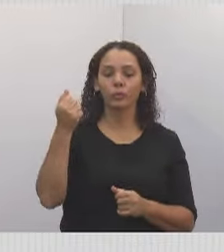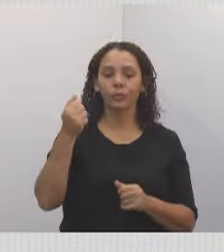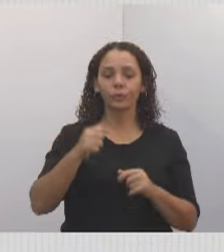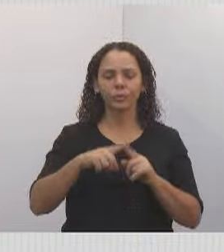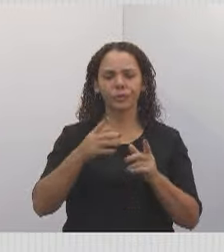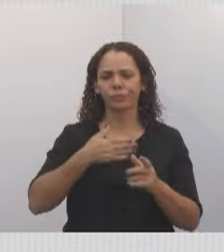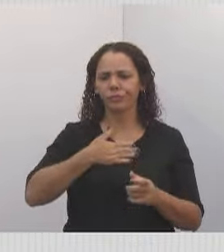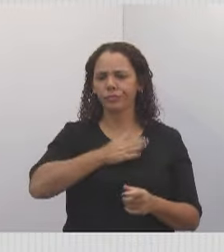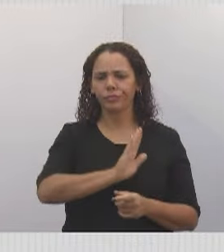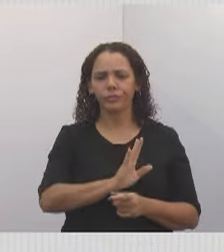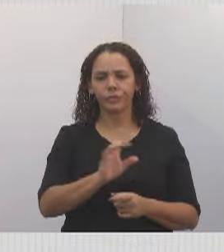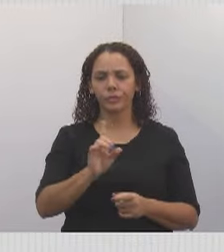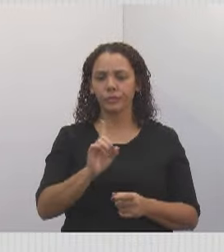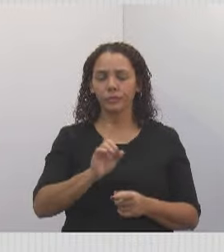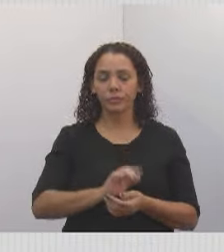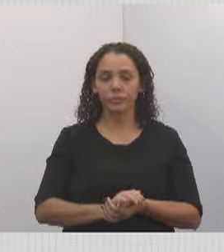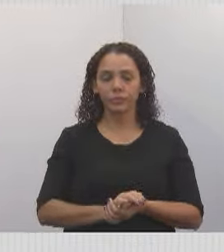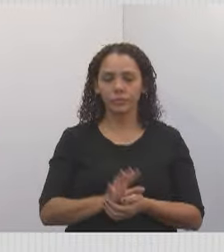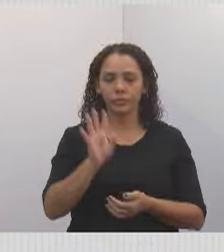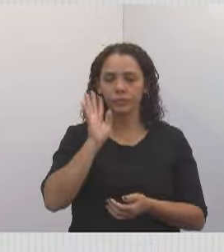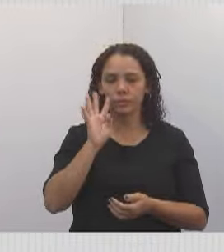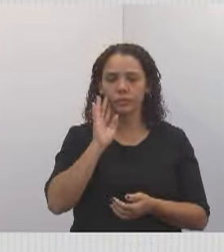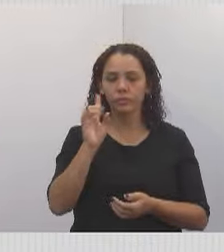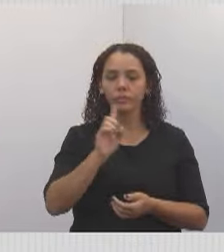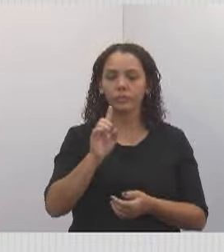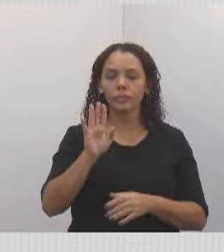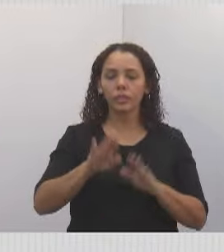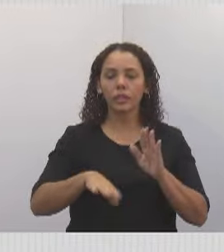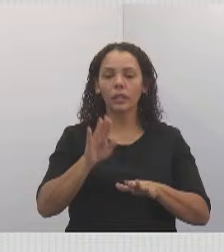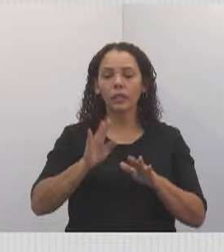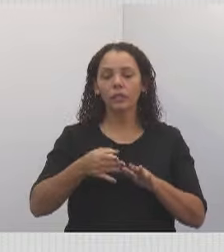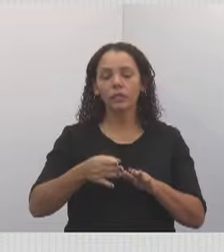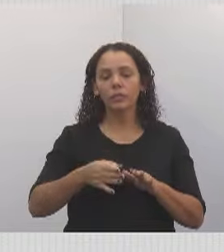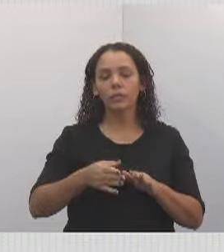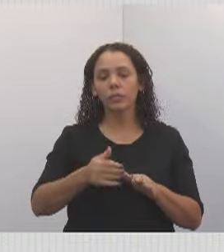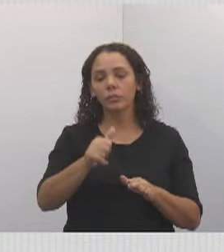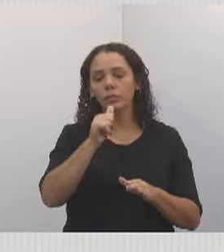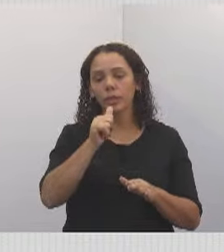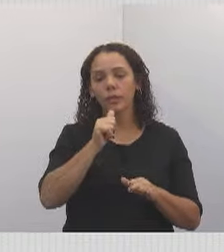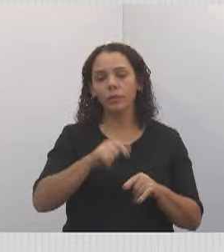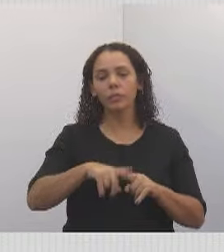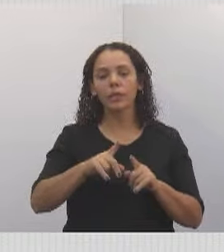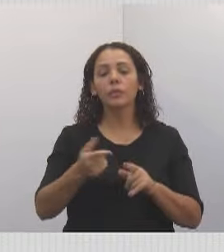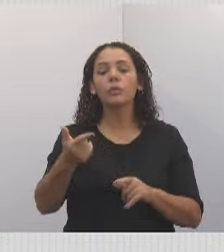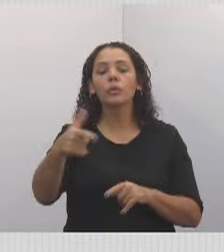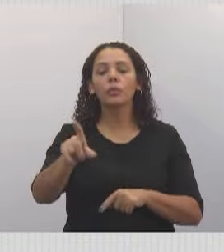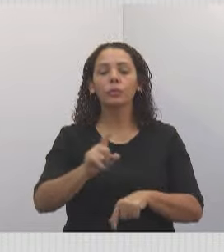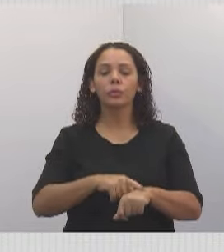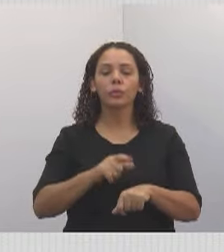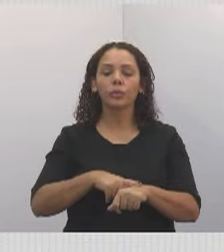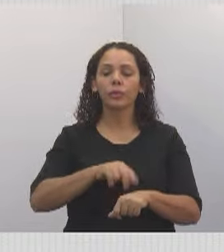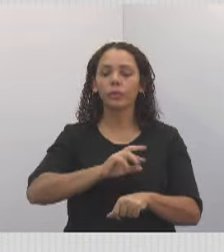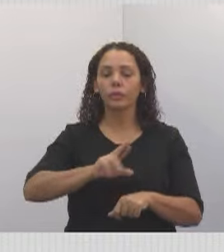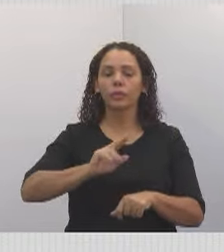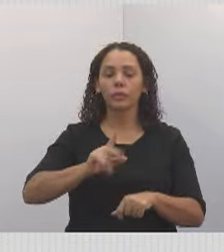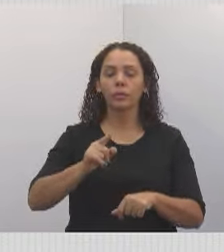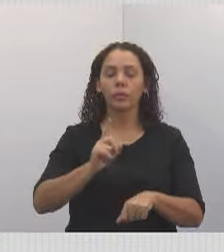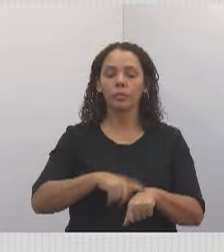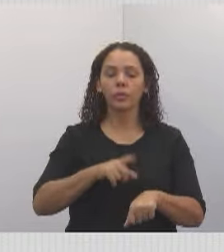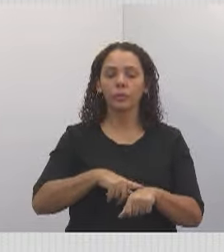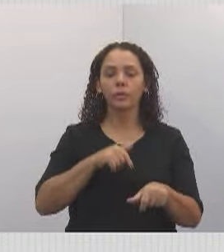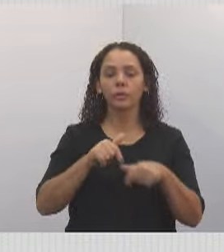legal. De vez em quando a gente aprecia, mas longe do trabalho e longe também de qualquer outra ação.